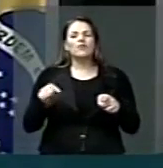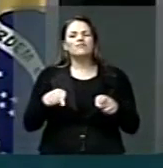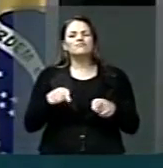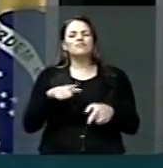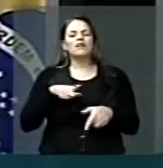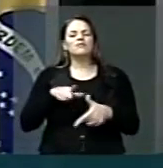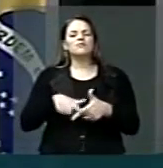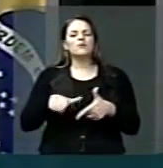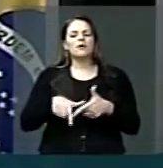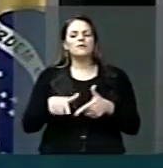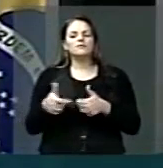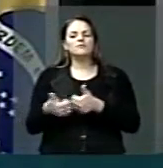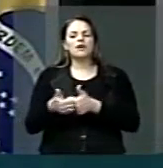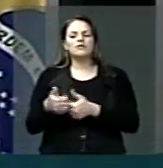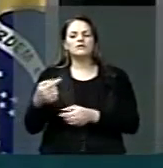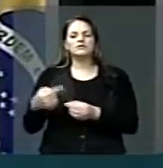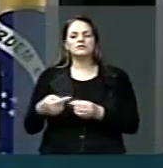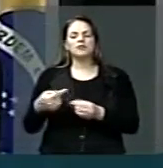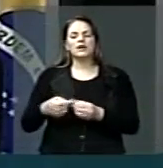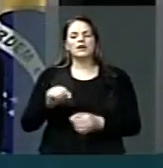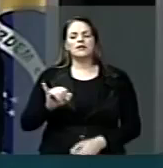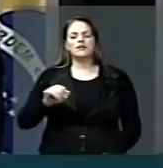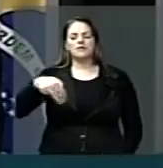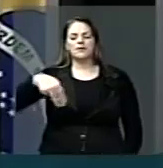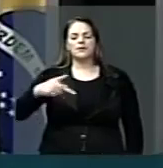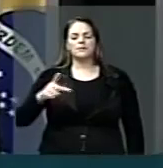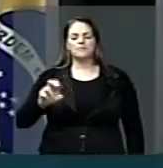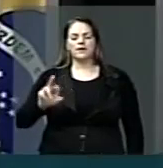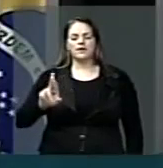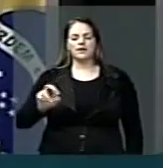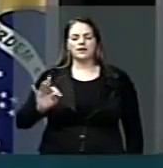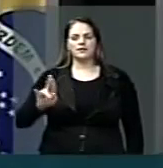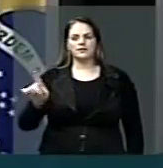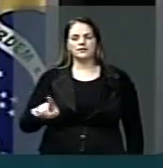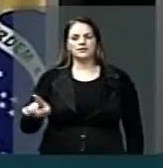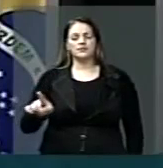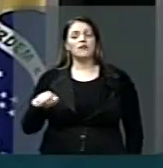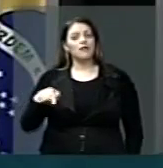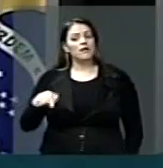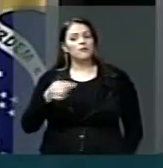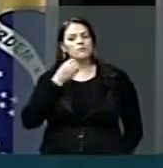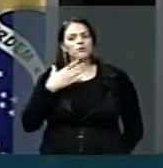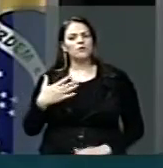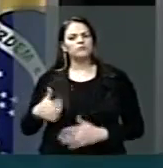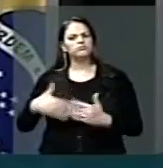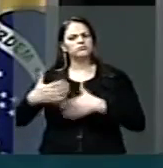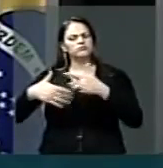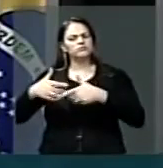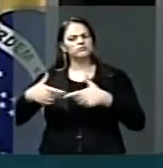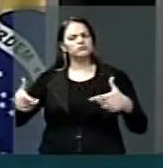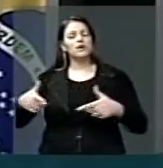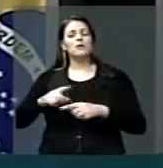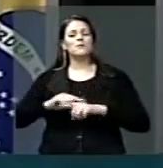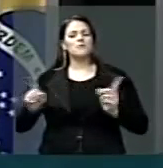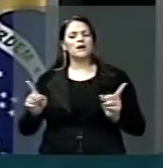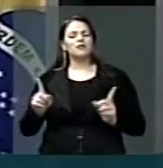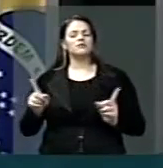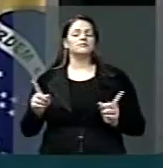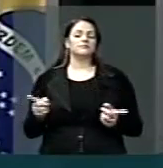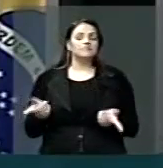na cidade de Imperatriz. Cidade de Imperatriz que cresce, uma região próspera e eu posso dizer